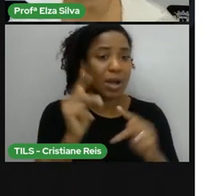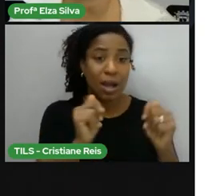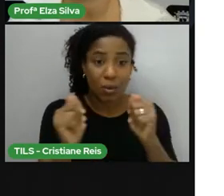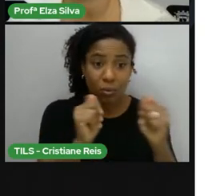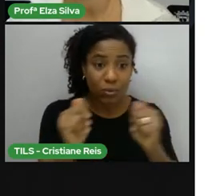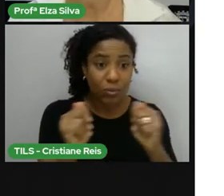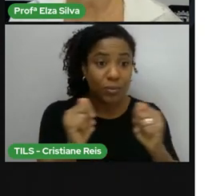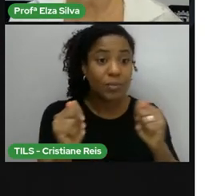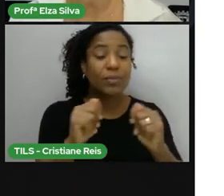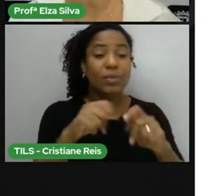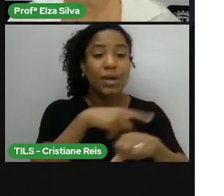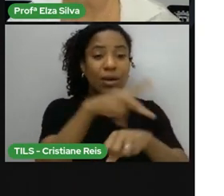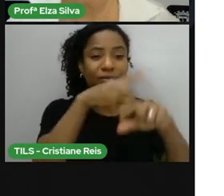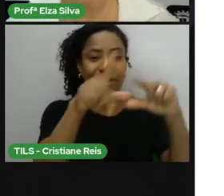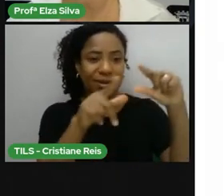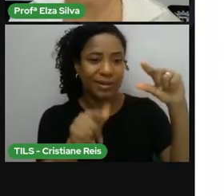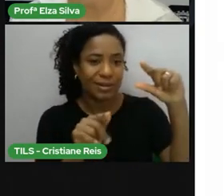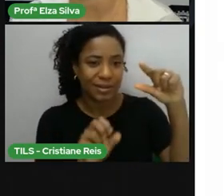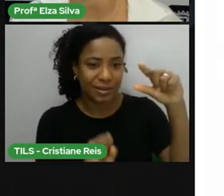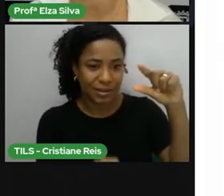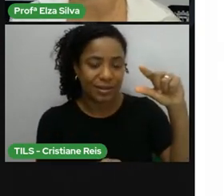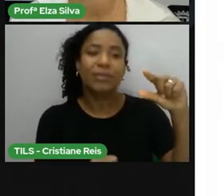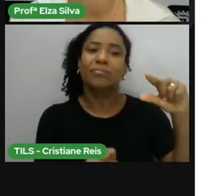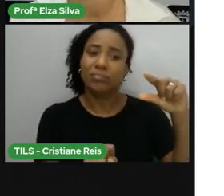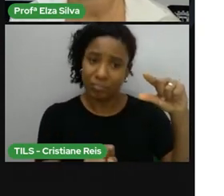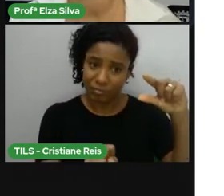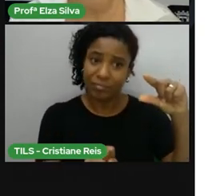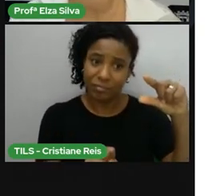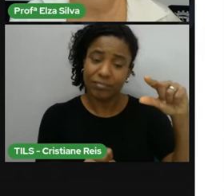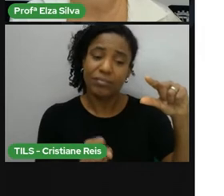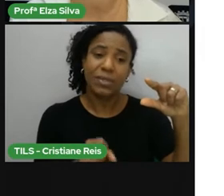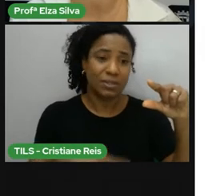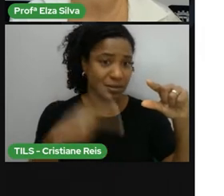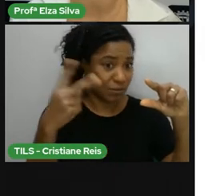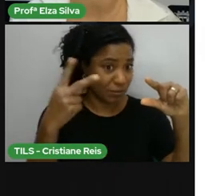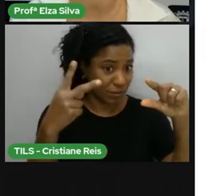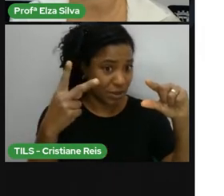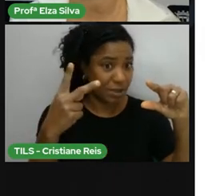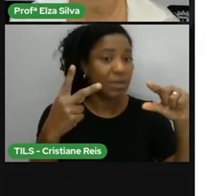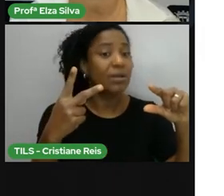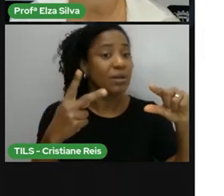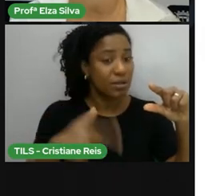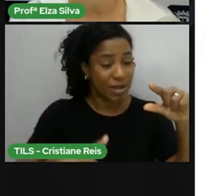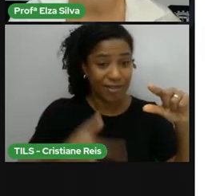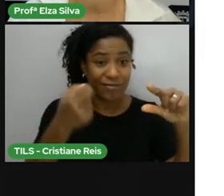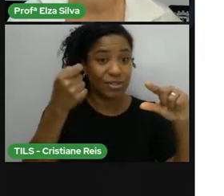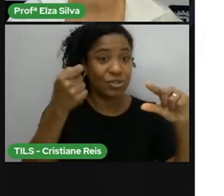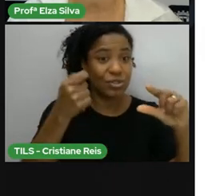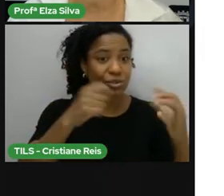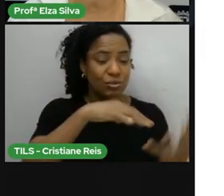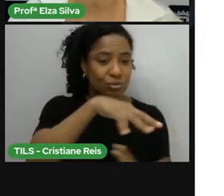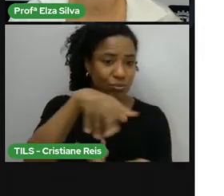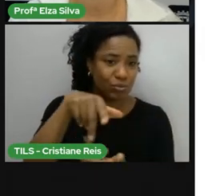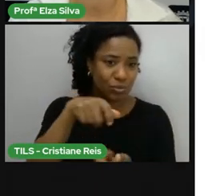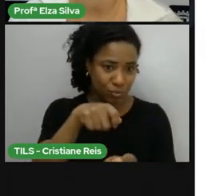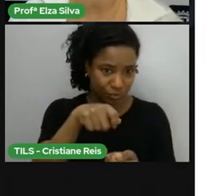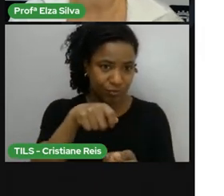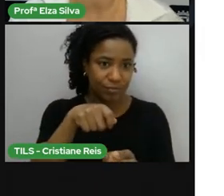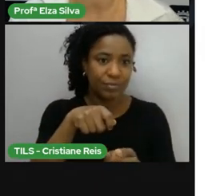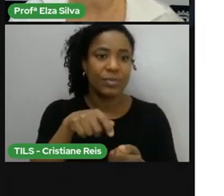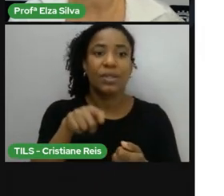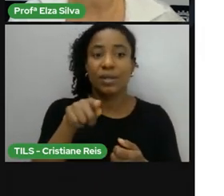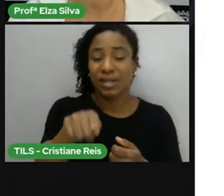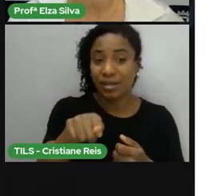continente E a 25ª maior Do mundo Ele é um país Multiétnico E possui